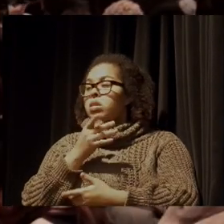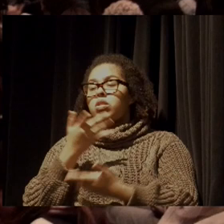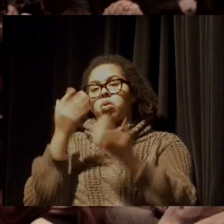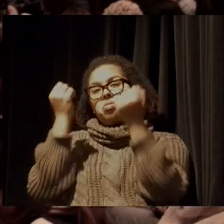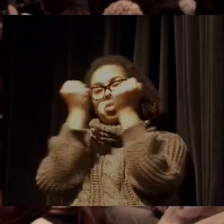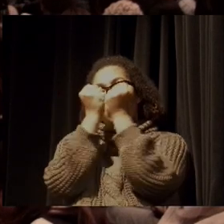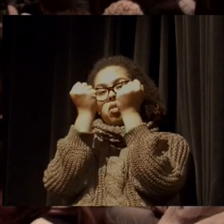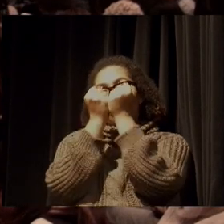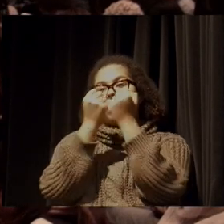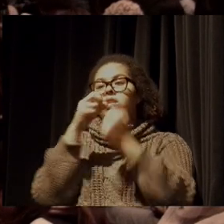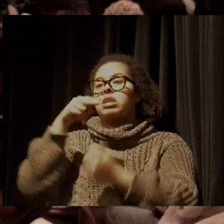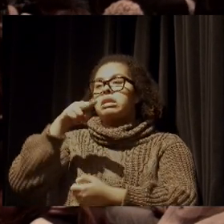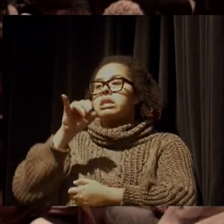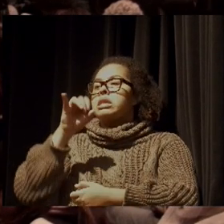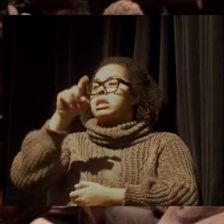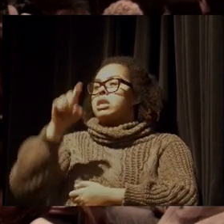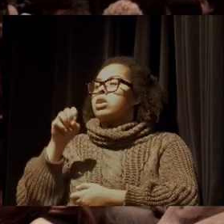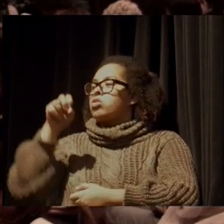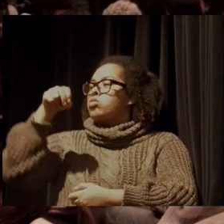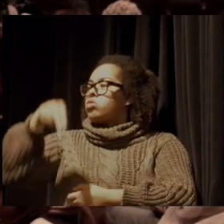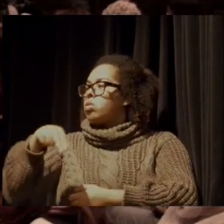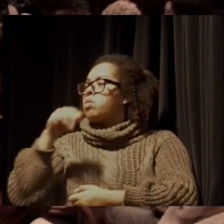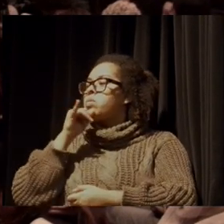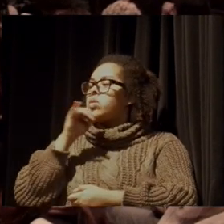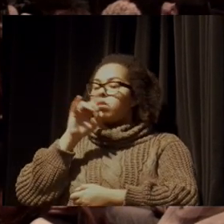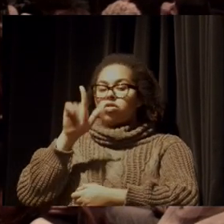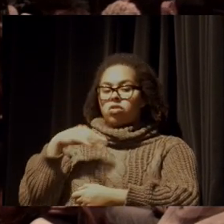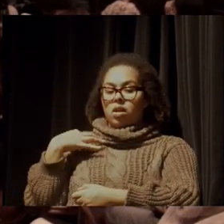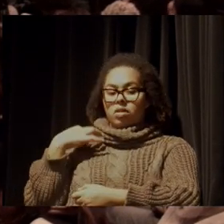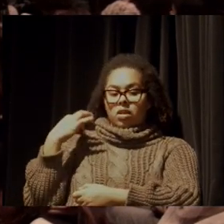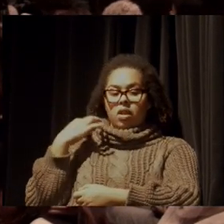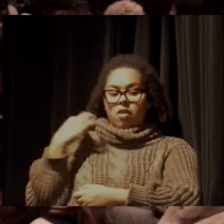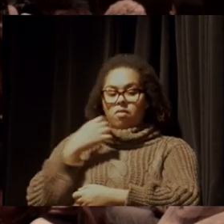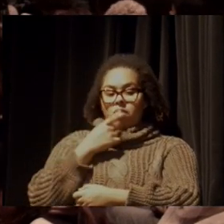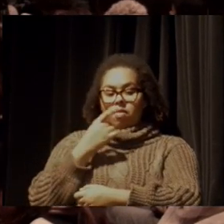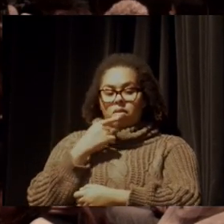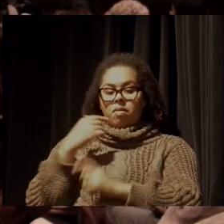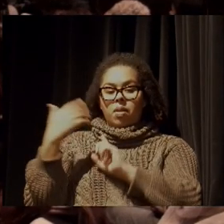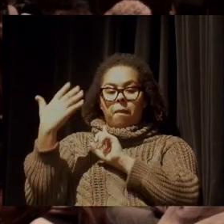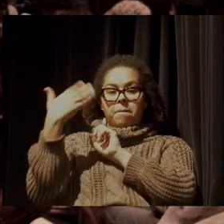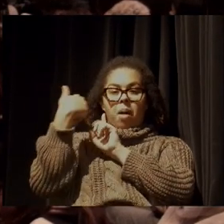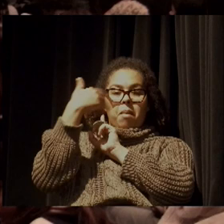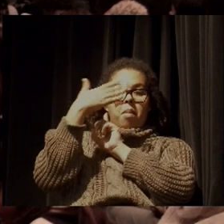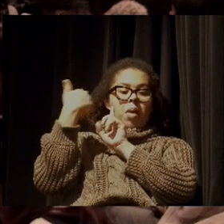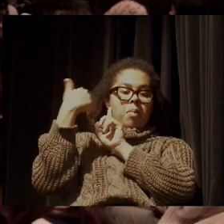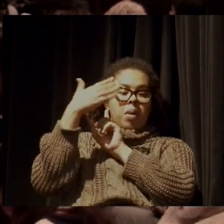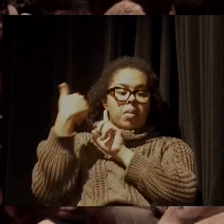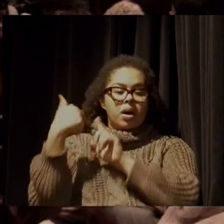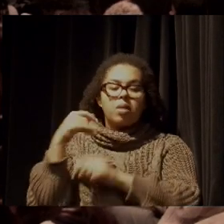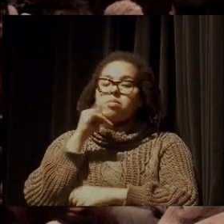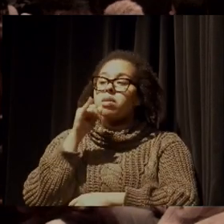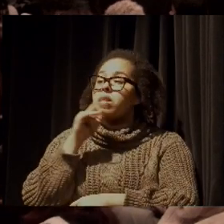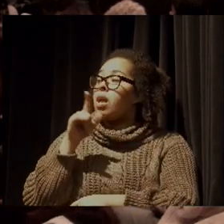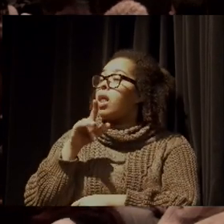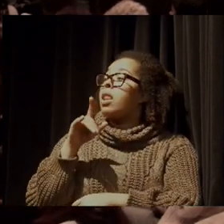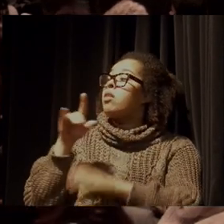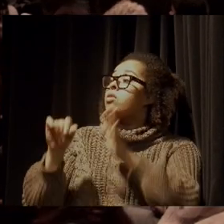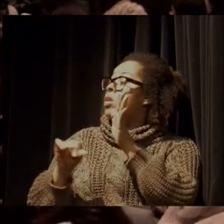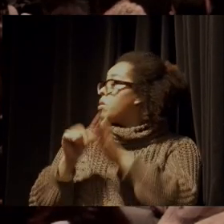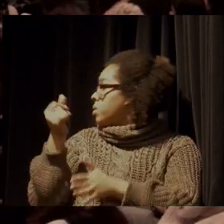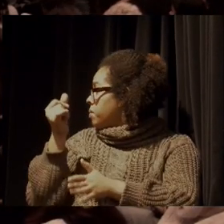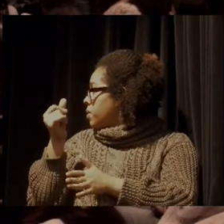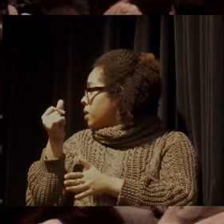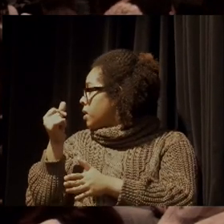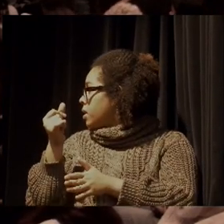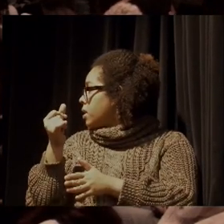defesa nem do Nixon, nem da Thatcher, porque ela já veio de vermelho e vai bater em mim. Mas a Thatcher foi a primeira estadista